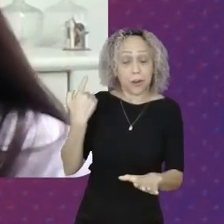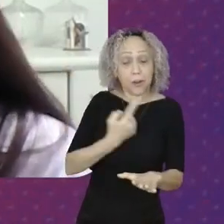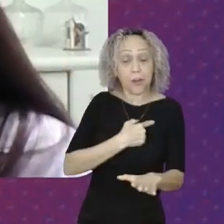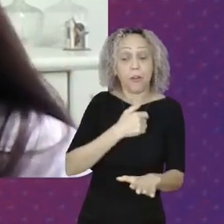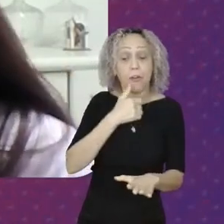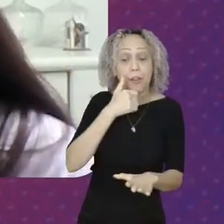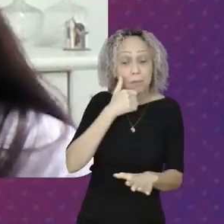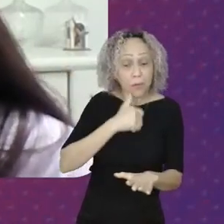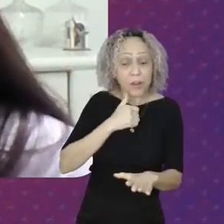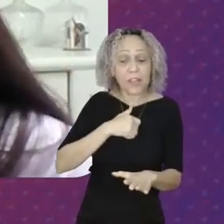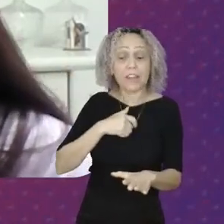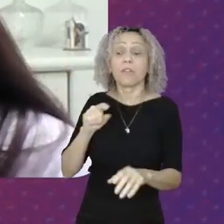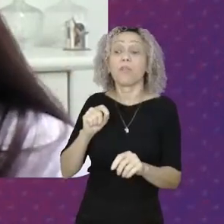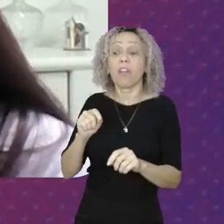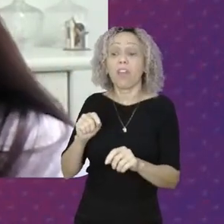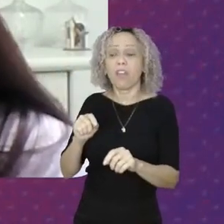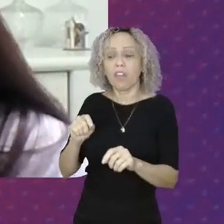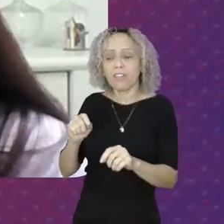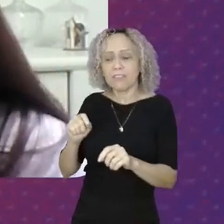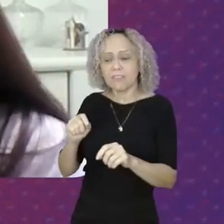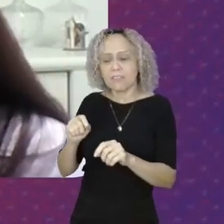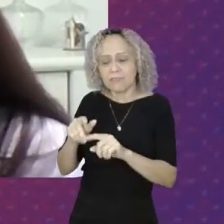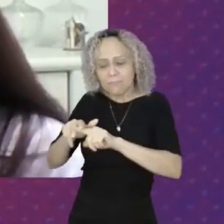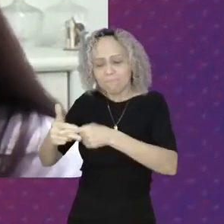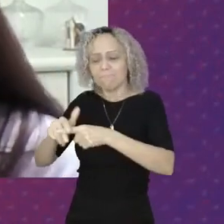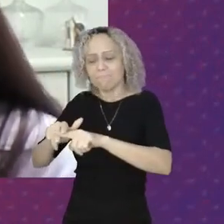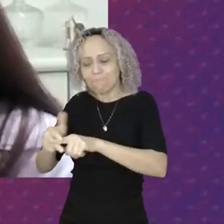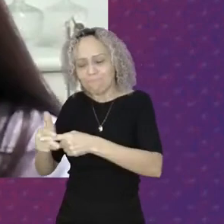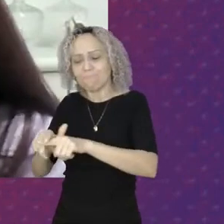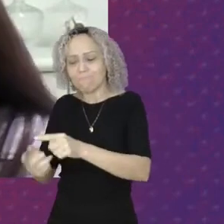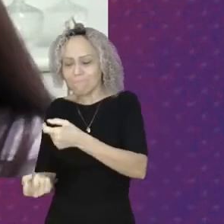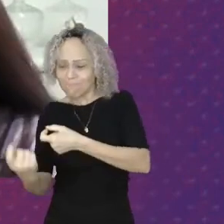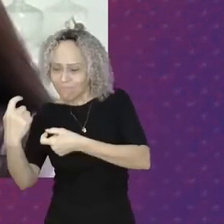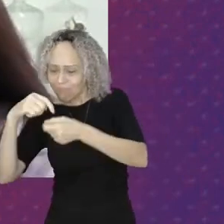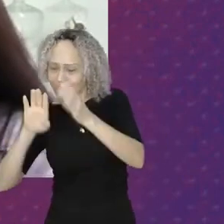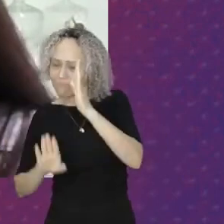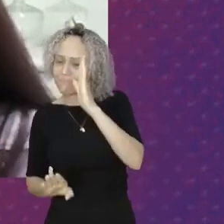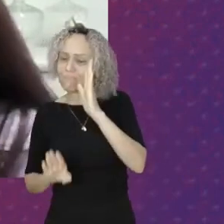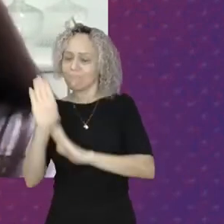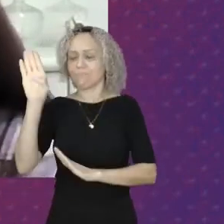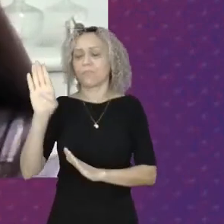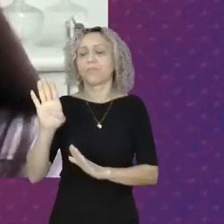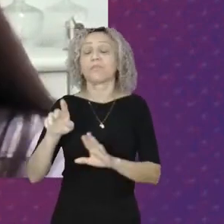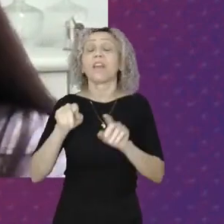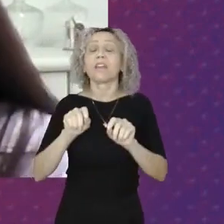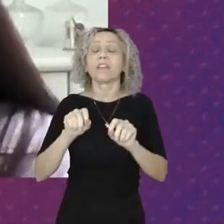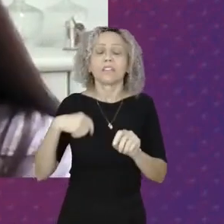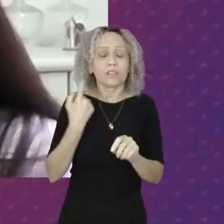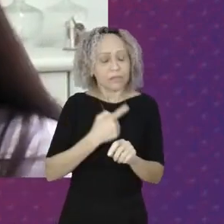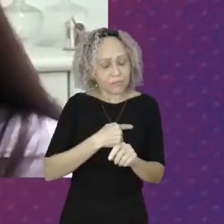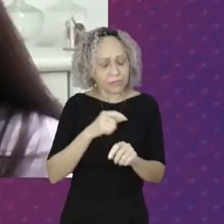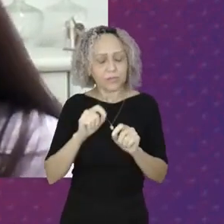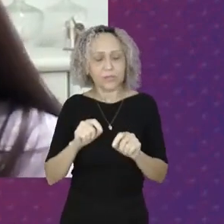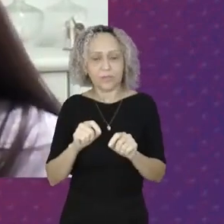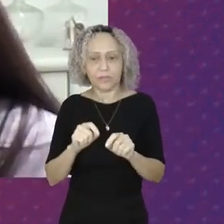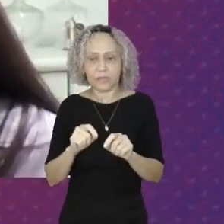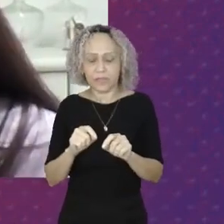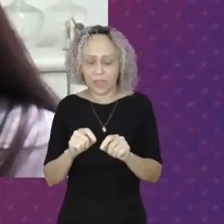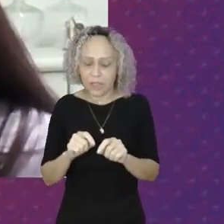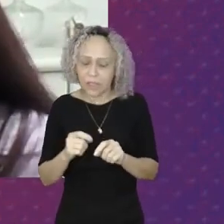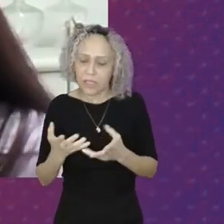marcha Das margaridas De 2023 A devastação Veloz da natureza E da biodiversidade Associada Ao reforço Das